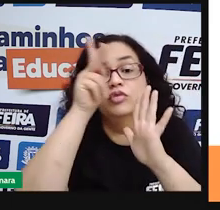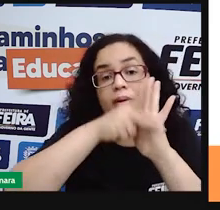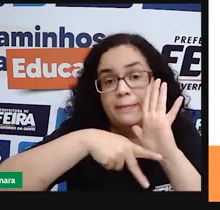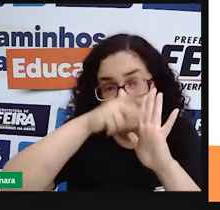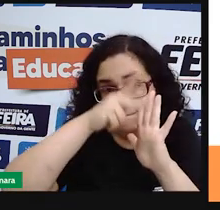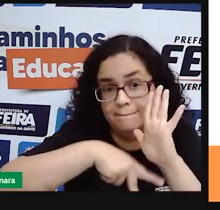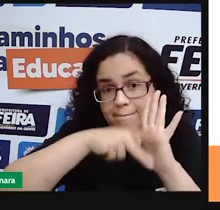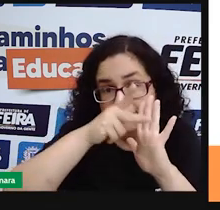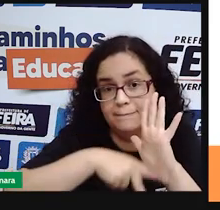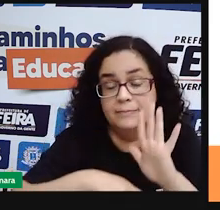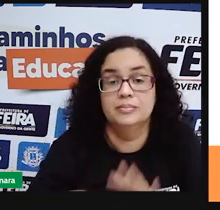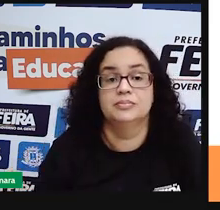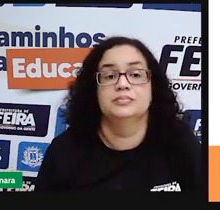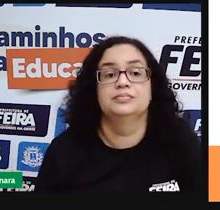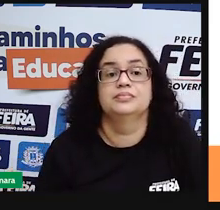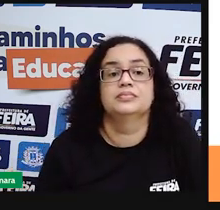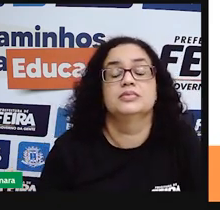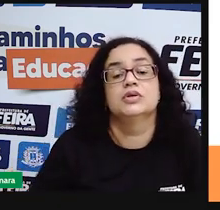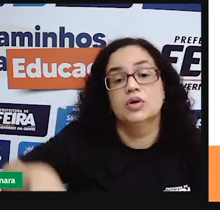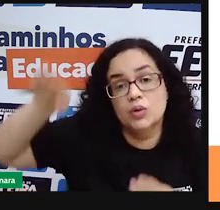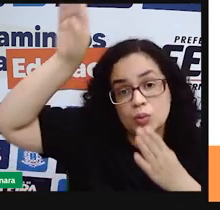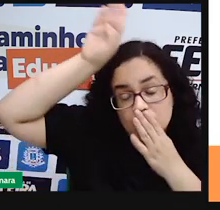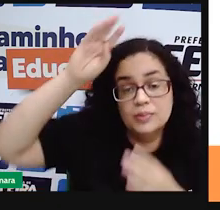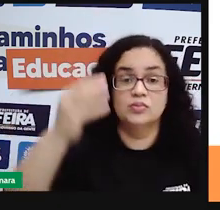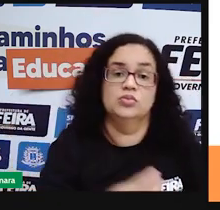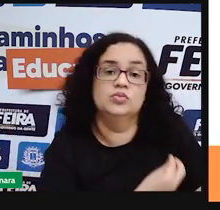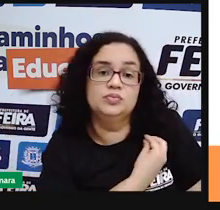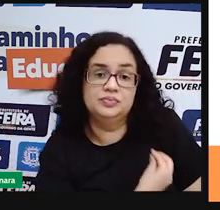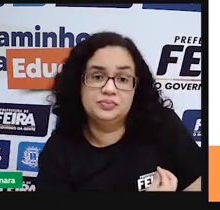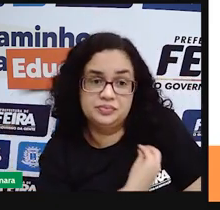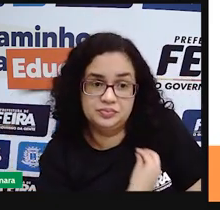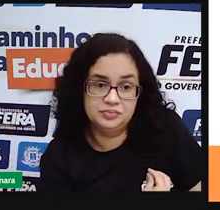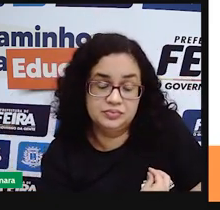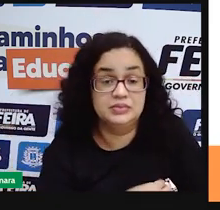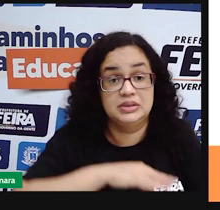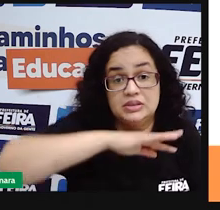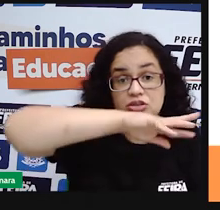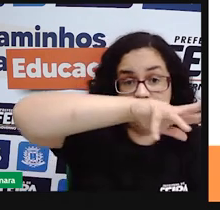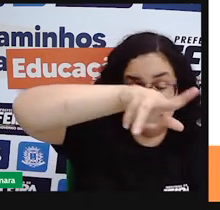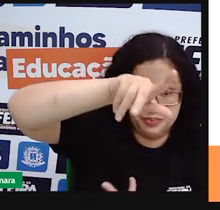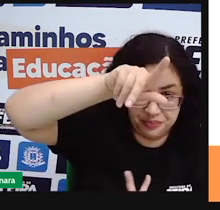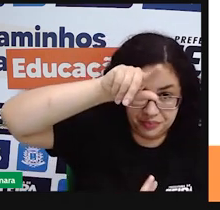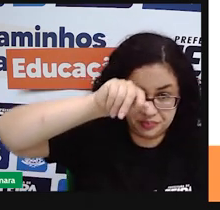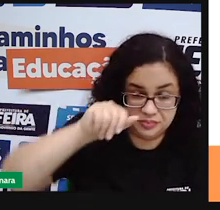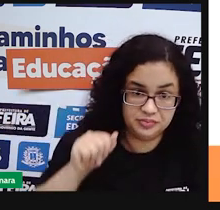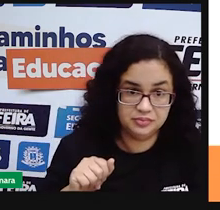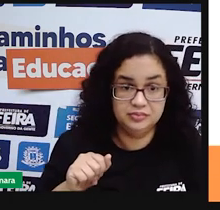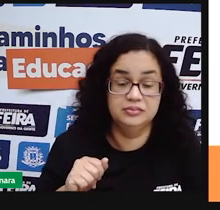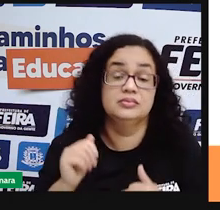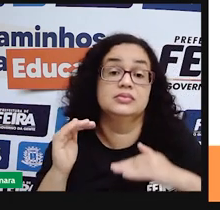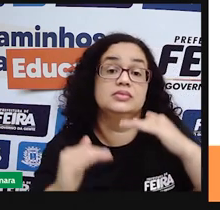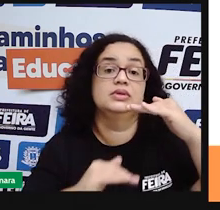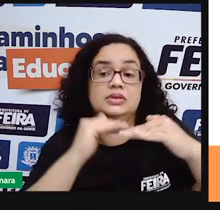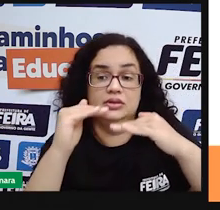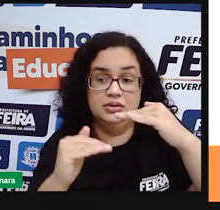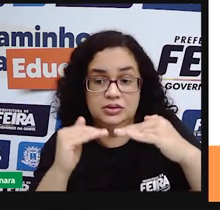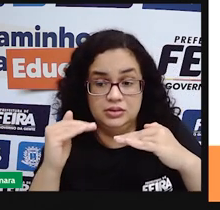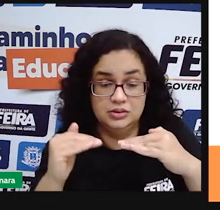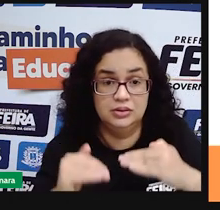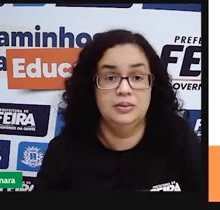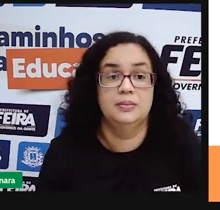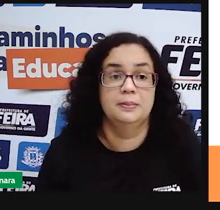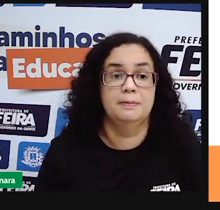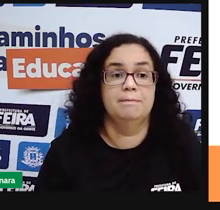outras leis outras emendas que terras sejam devolvidas que terras sejam demarcadas